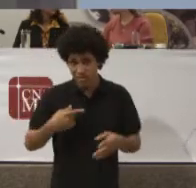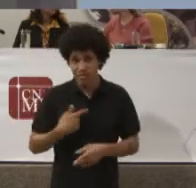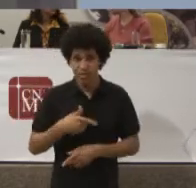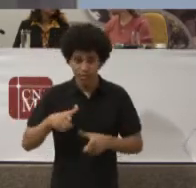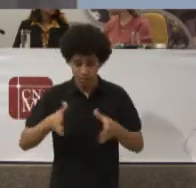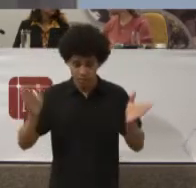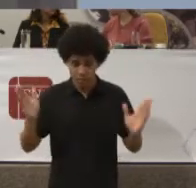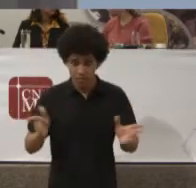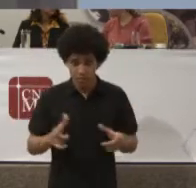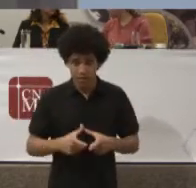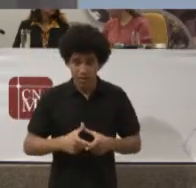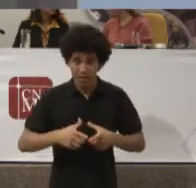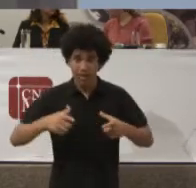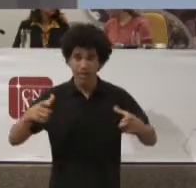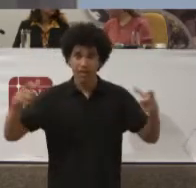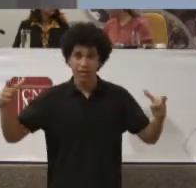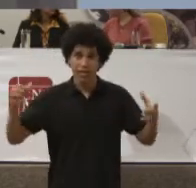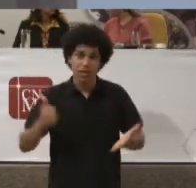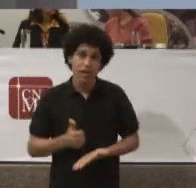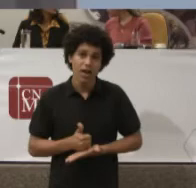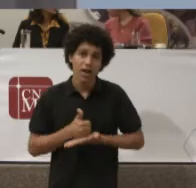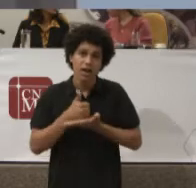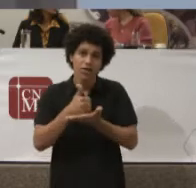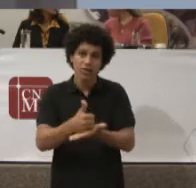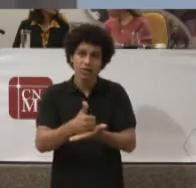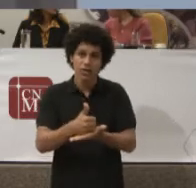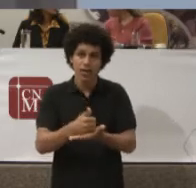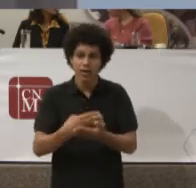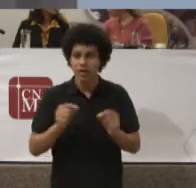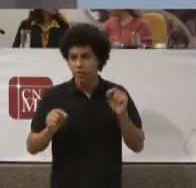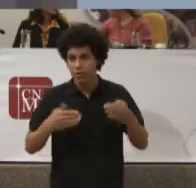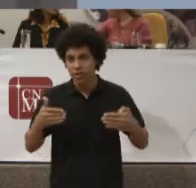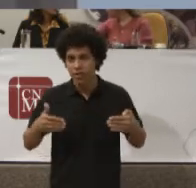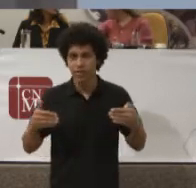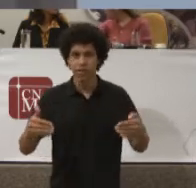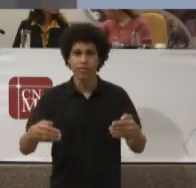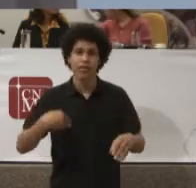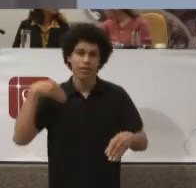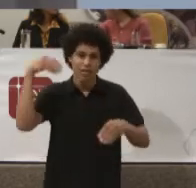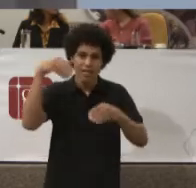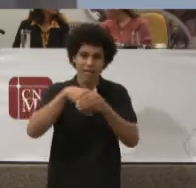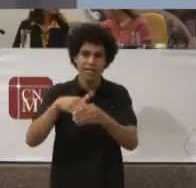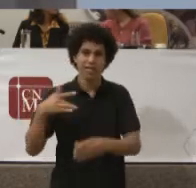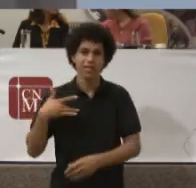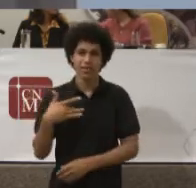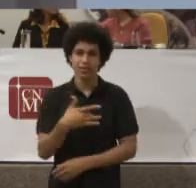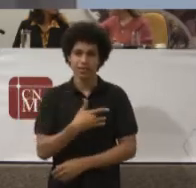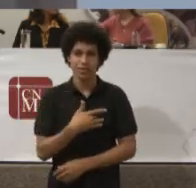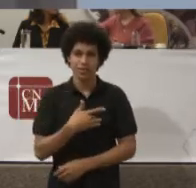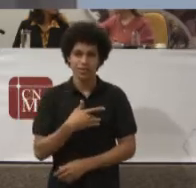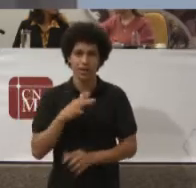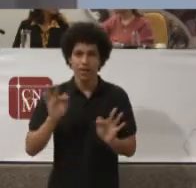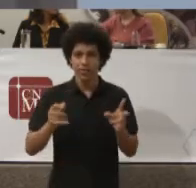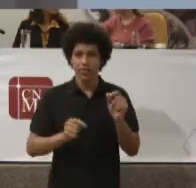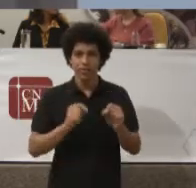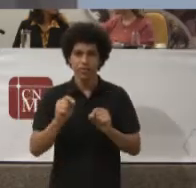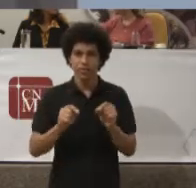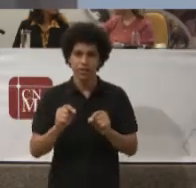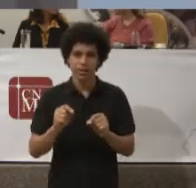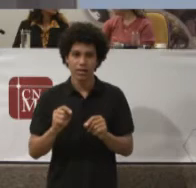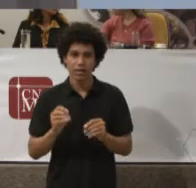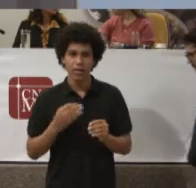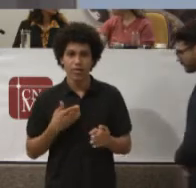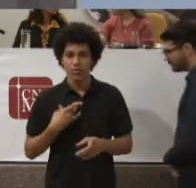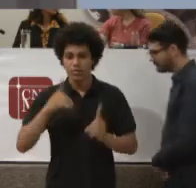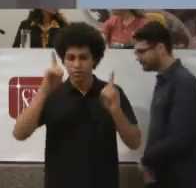Na atuação Do Ministério Público Na área da saúde Afim de universalizar Esse direito Que é tão